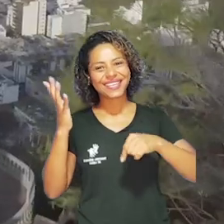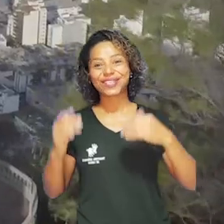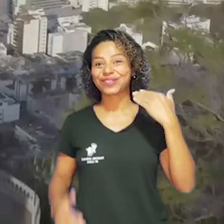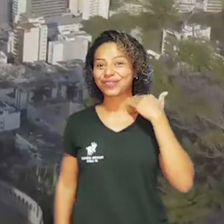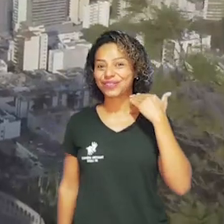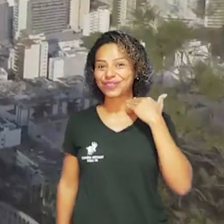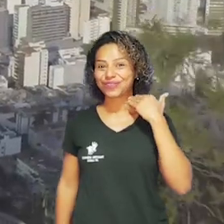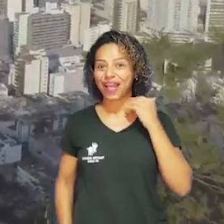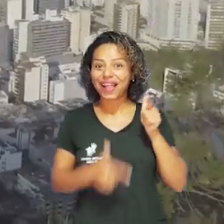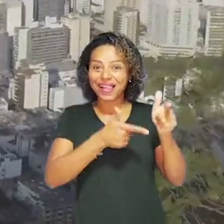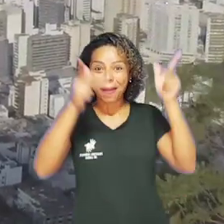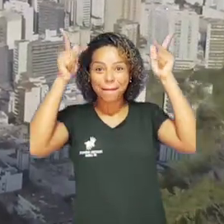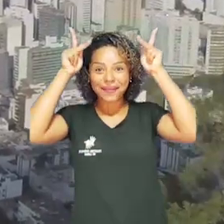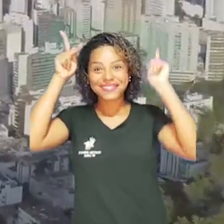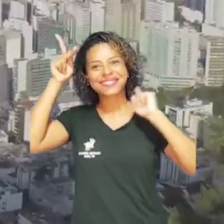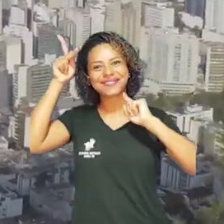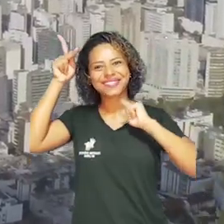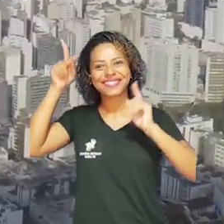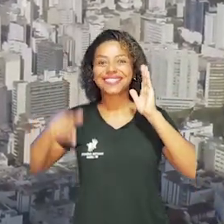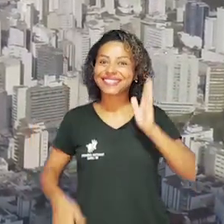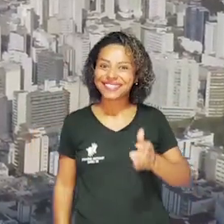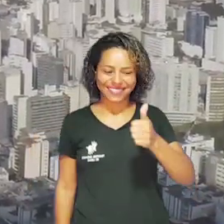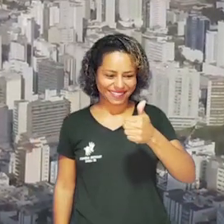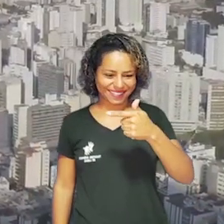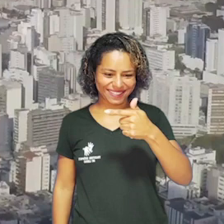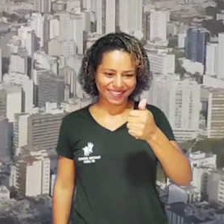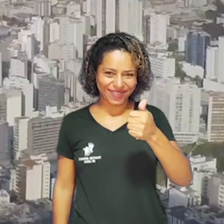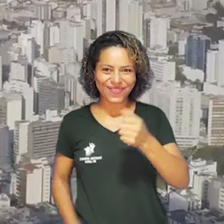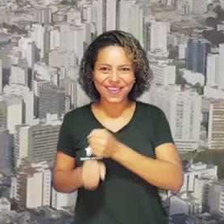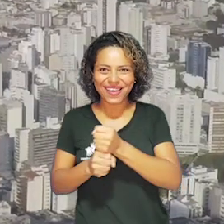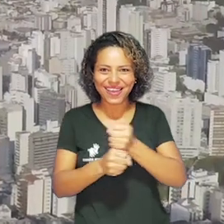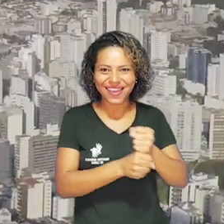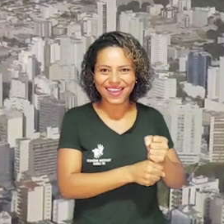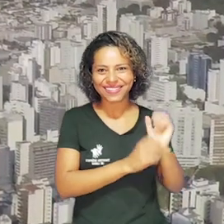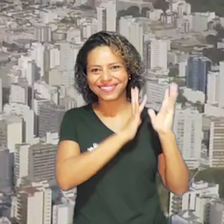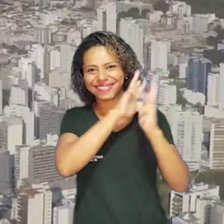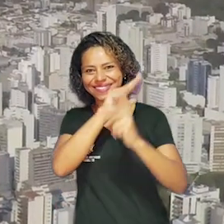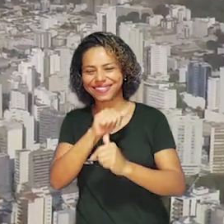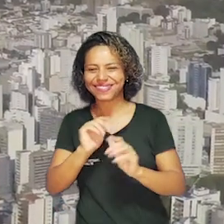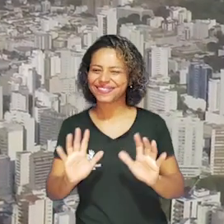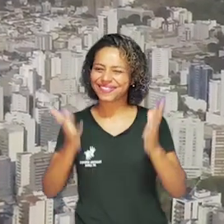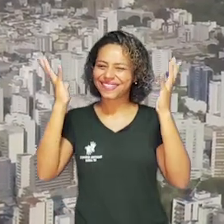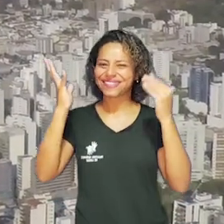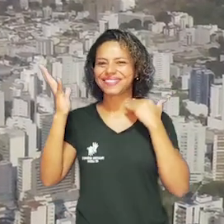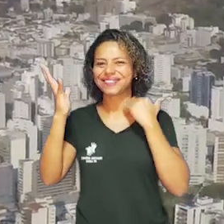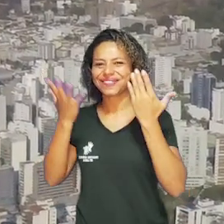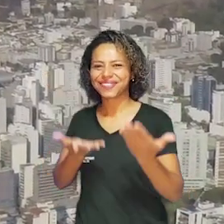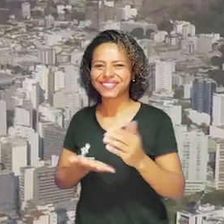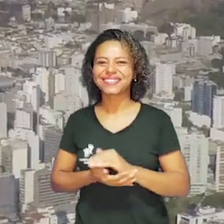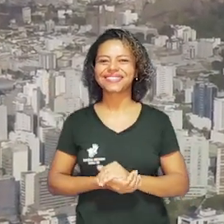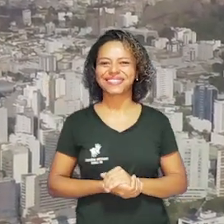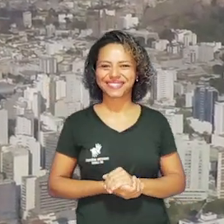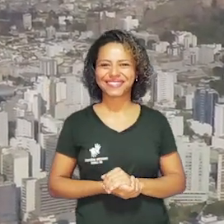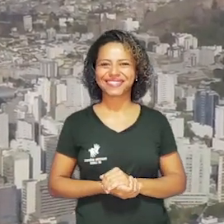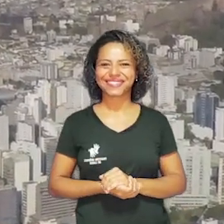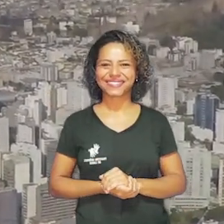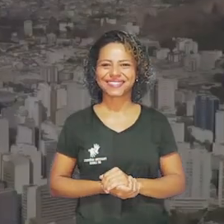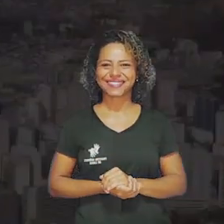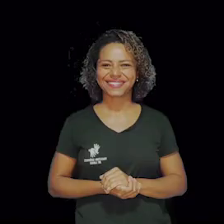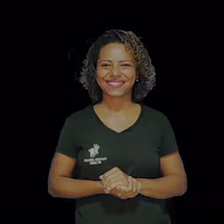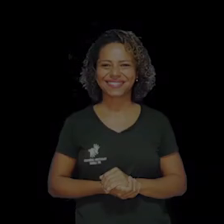Parabéns à Princesa de Minas pelos seus 171 anos. Parabéns, Juiz de Fora! NO